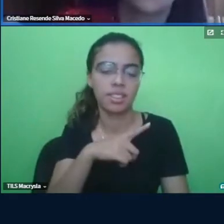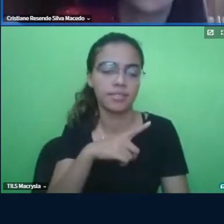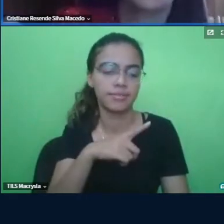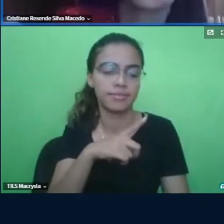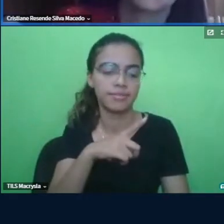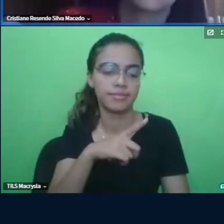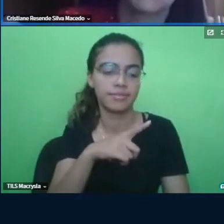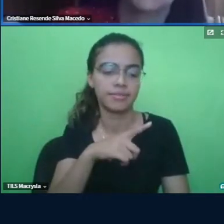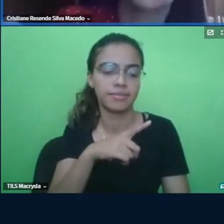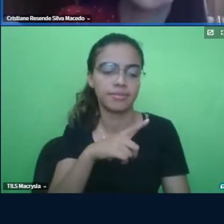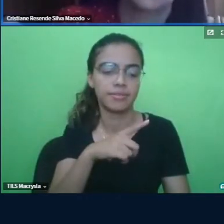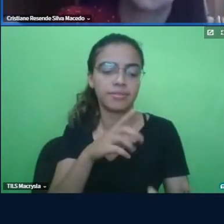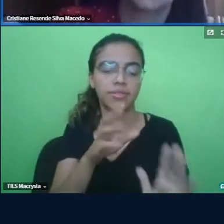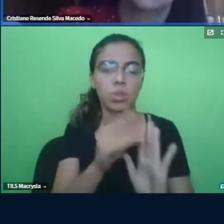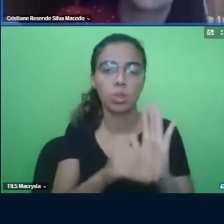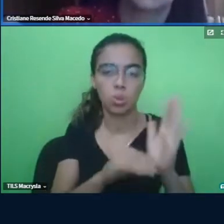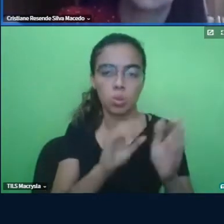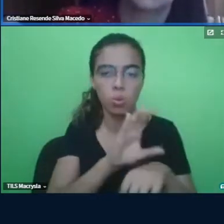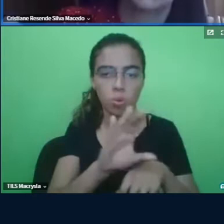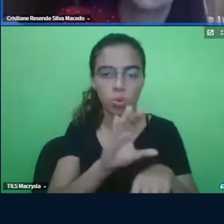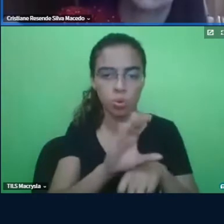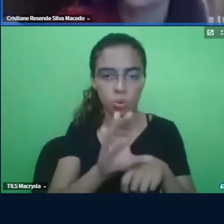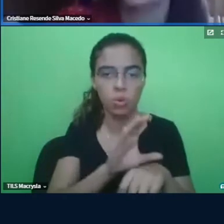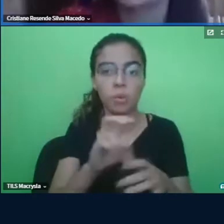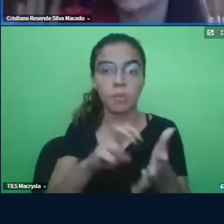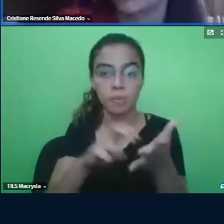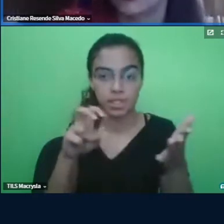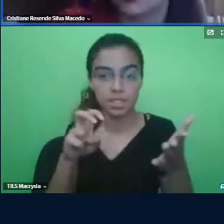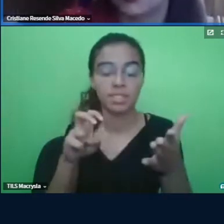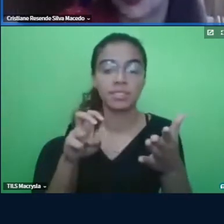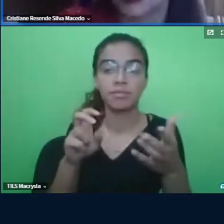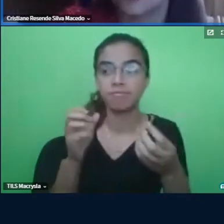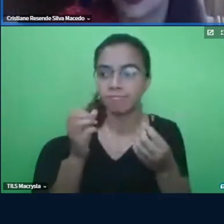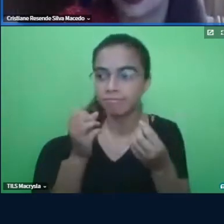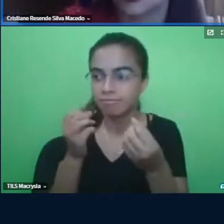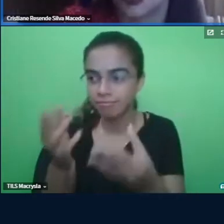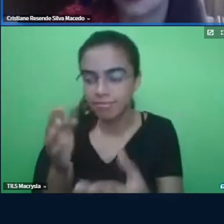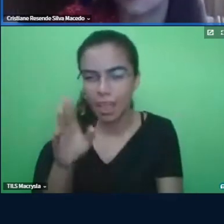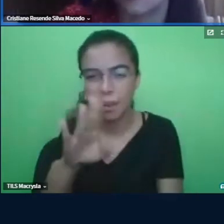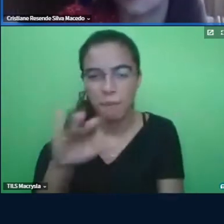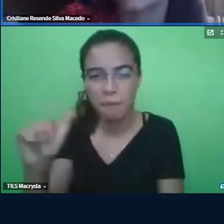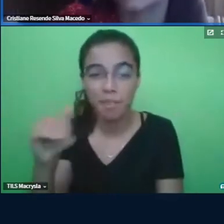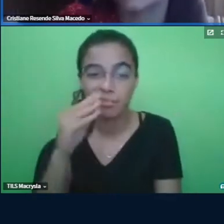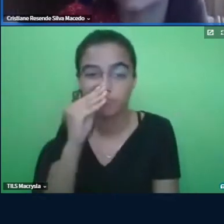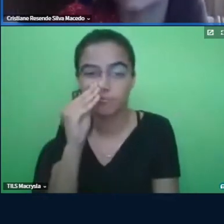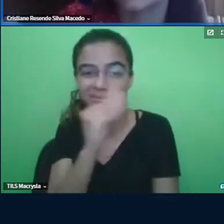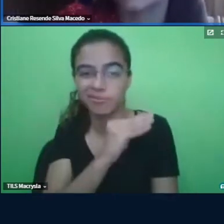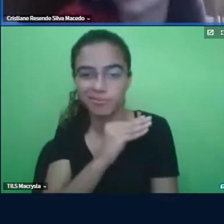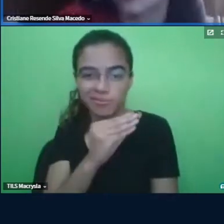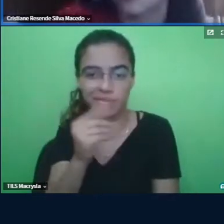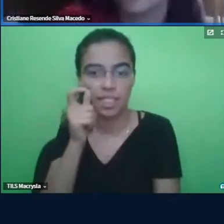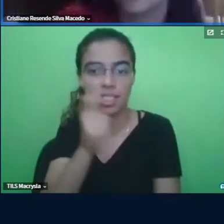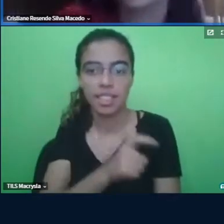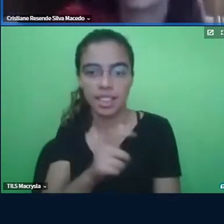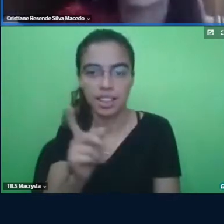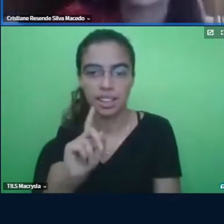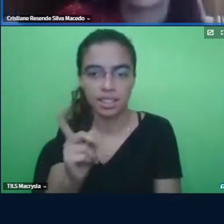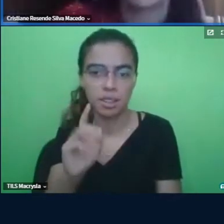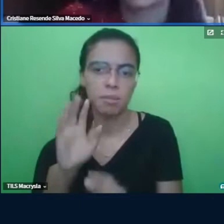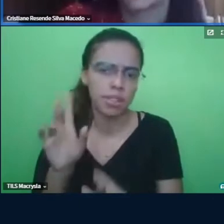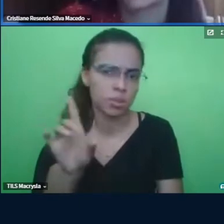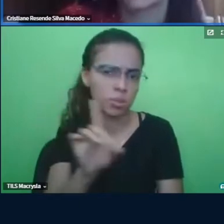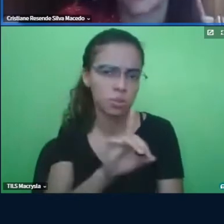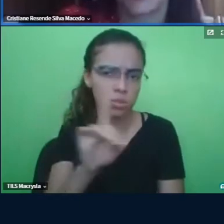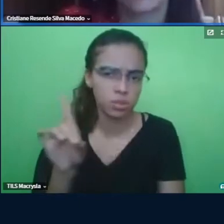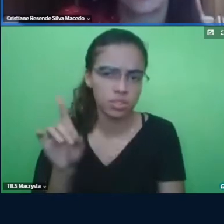E aí, passamos a manhã toda recortando, e a Bia nem te liga para a atividade. Mas, naquele dia, ela estava